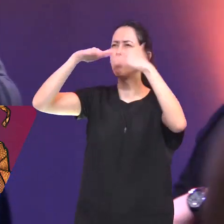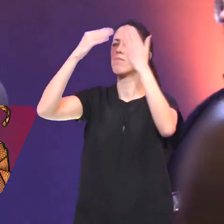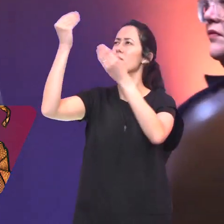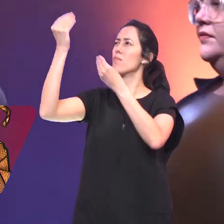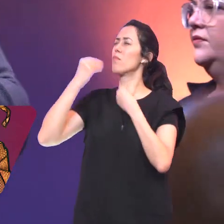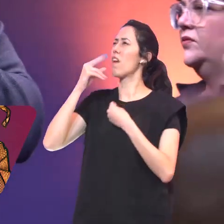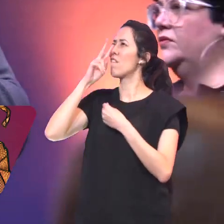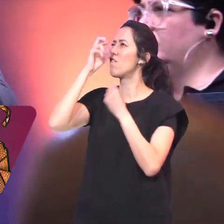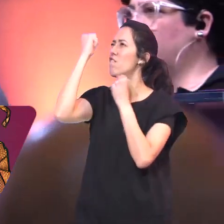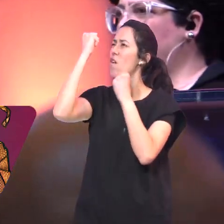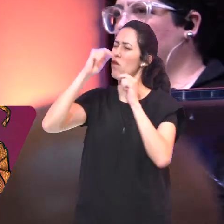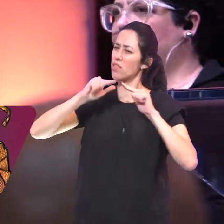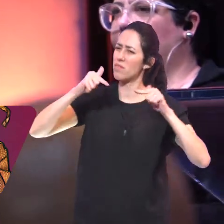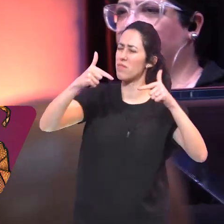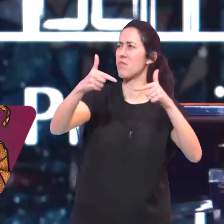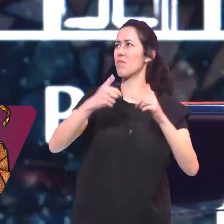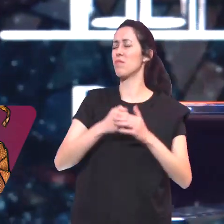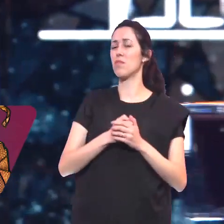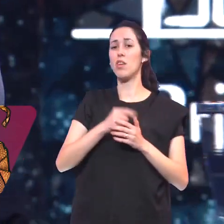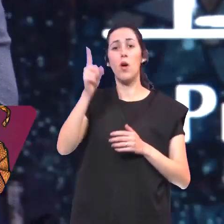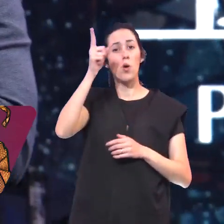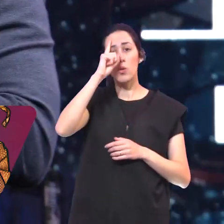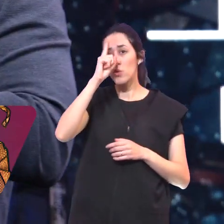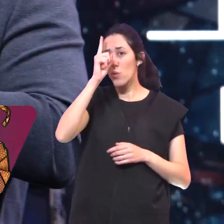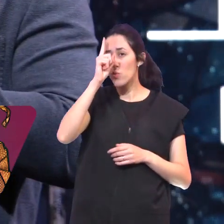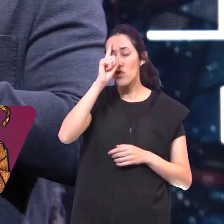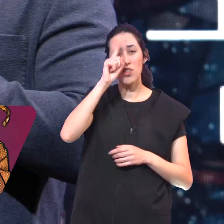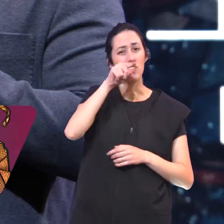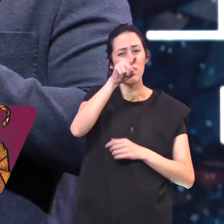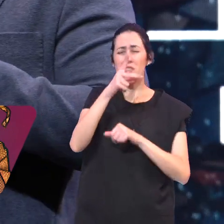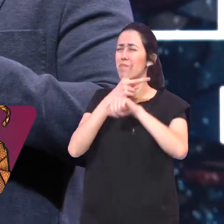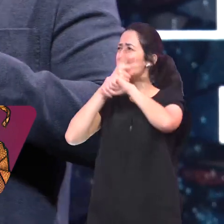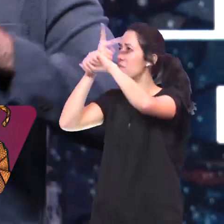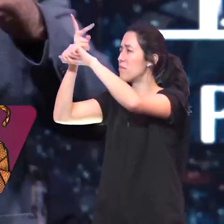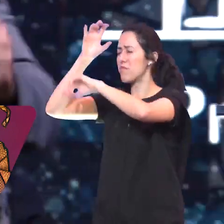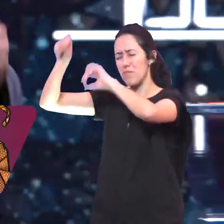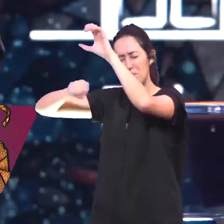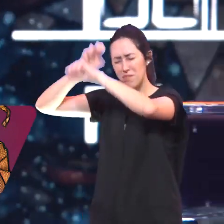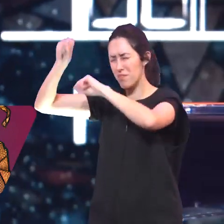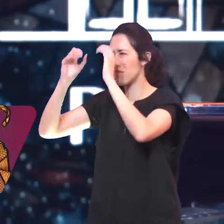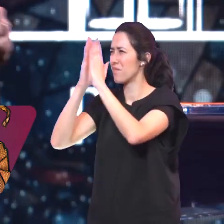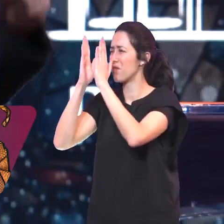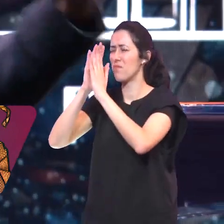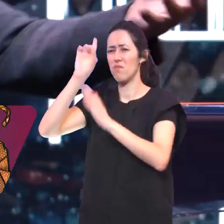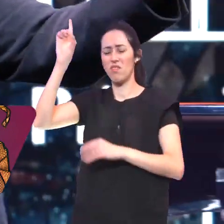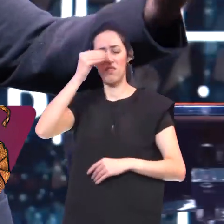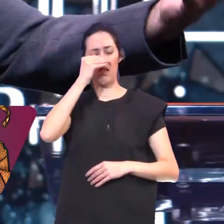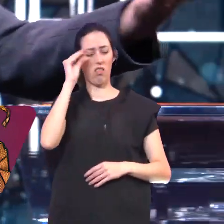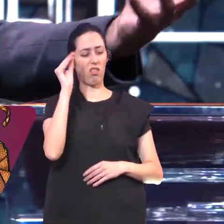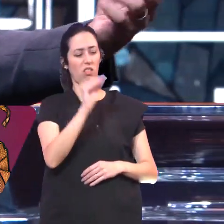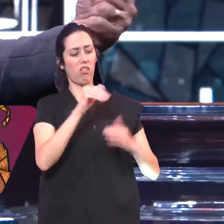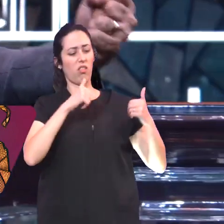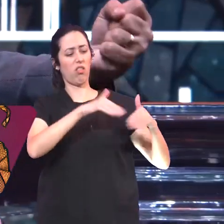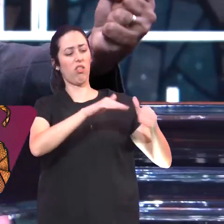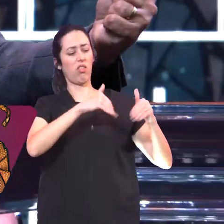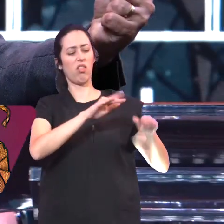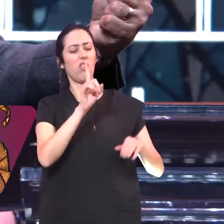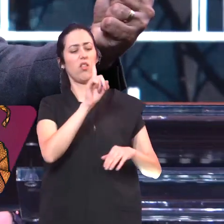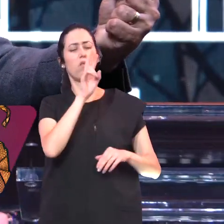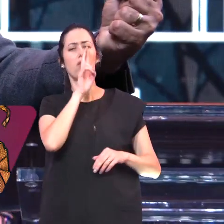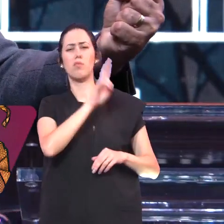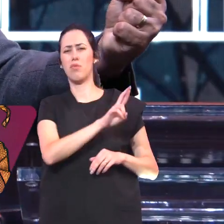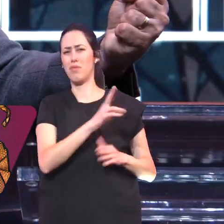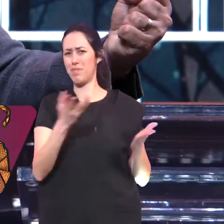prosseguir Se todos os dias Você for aos pés do Senhor Como o Senhor Não te ouvirá E como Ele não responderá